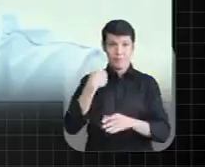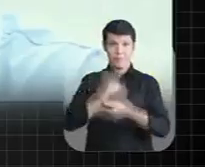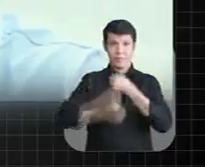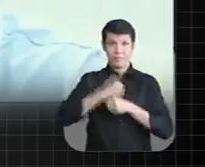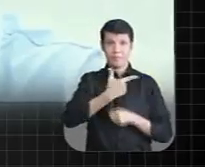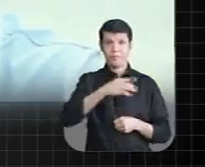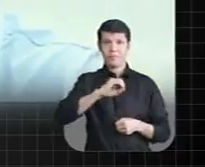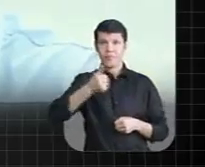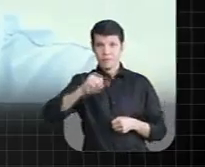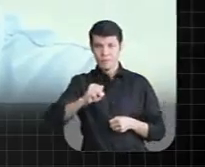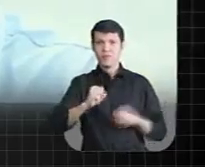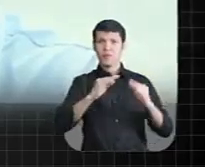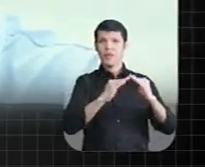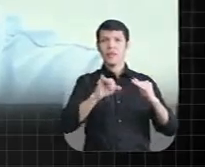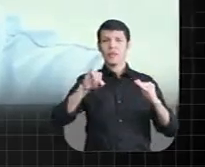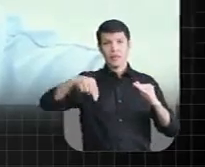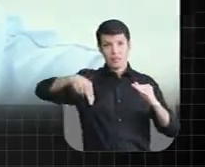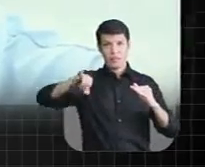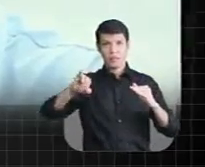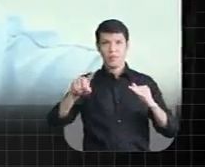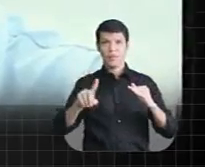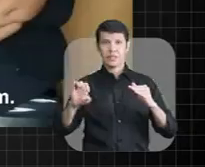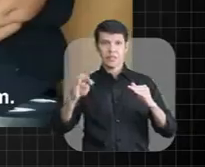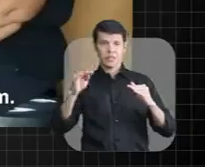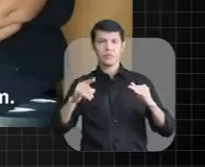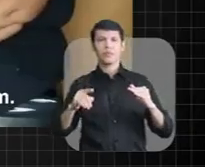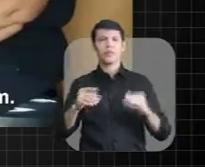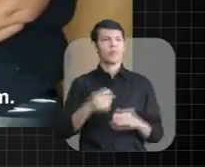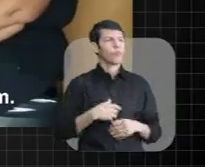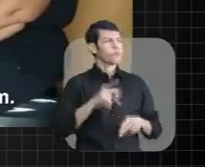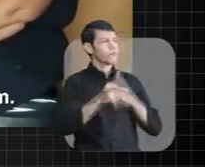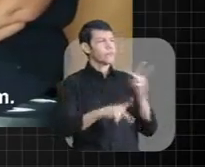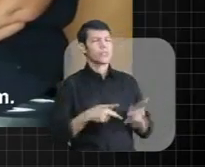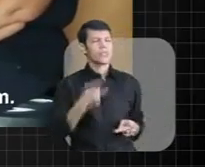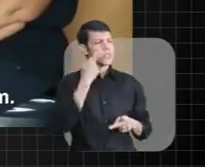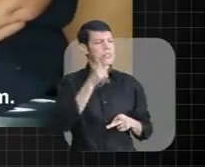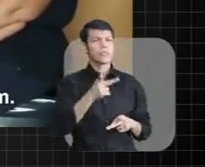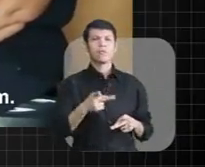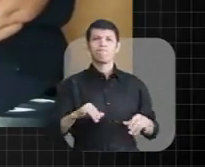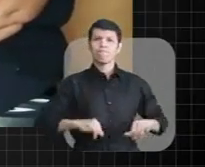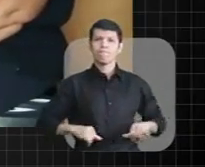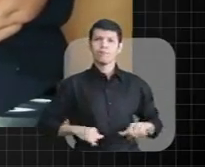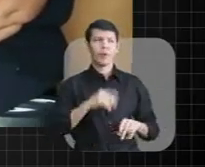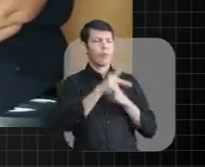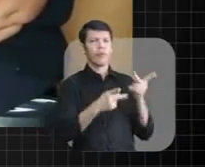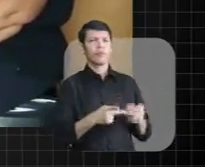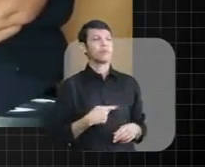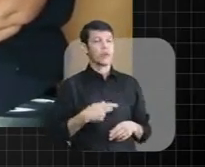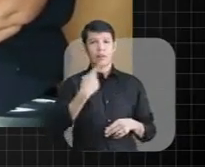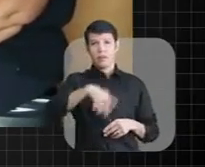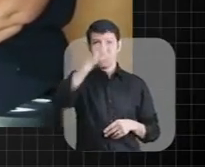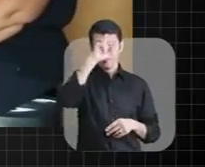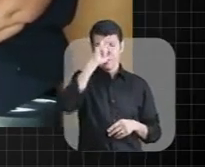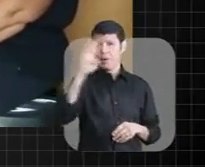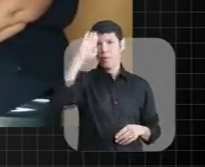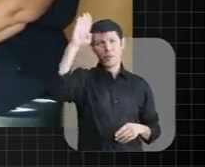Em 2018, Wilson visitou Dona Nilzete É muito triste ver o nosso povo sofrendo assim Dona Nilzete, a